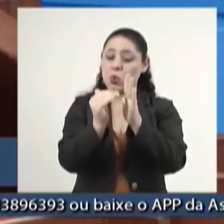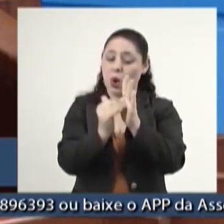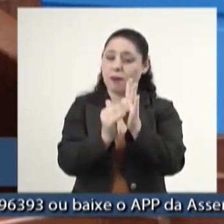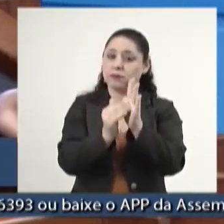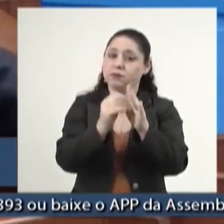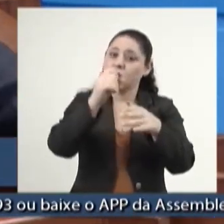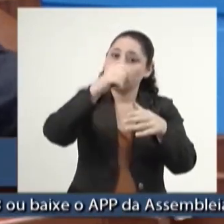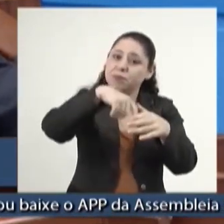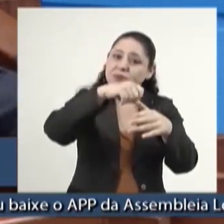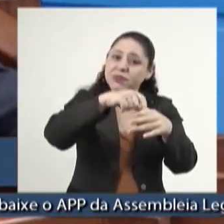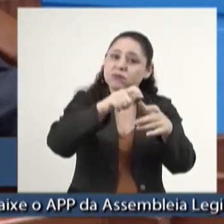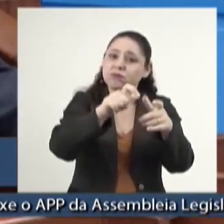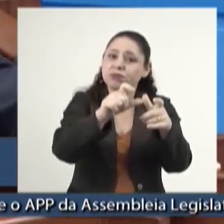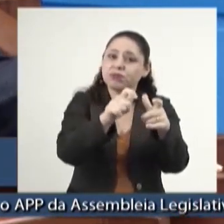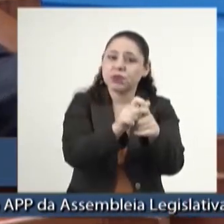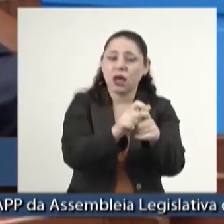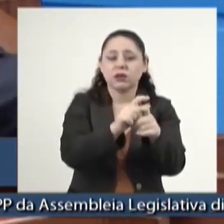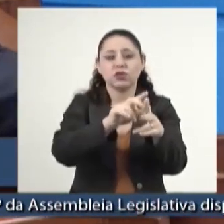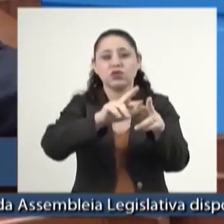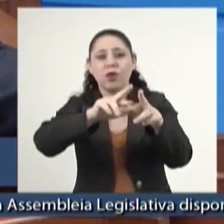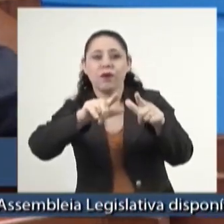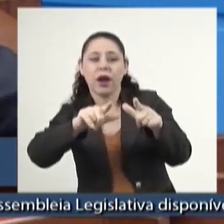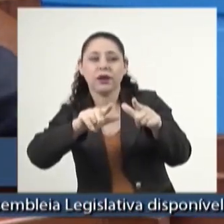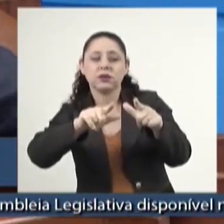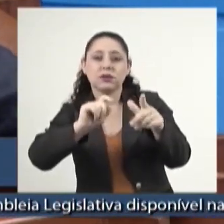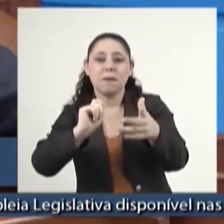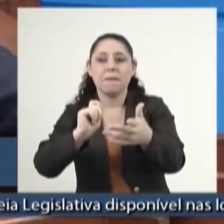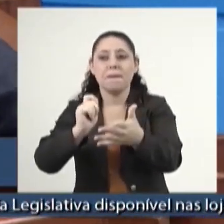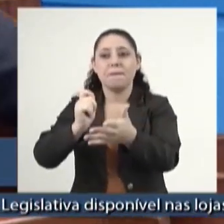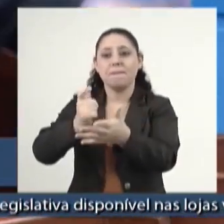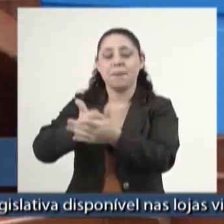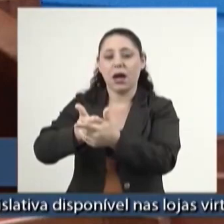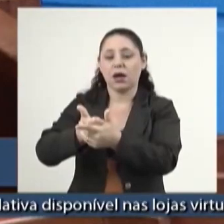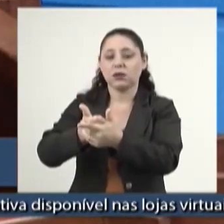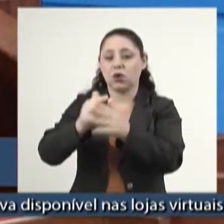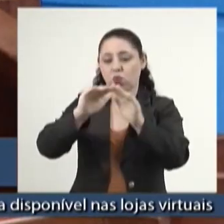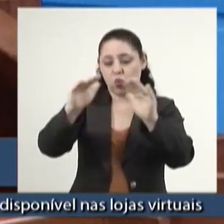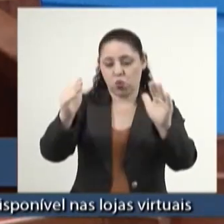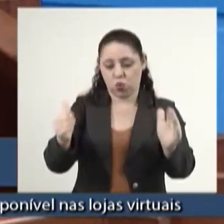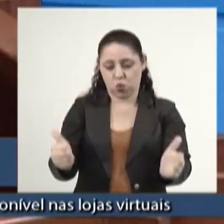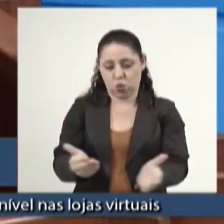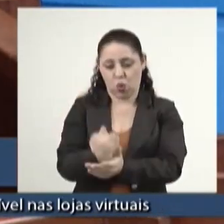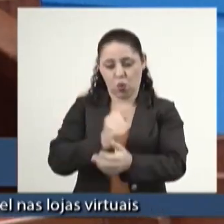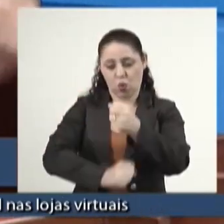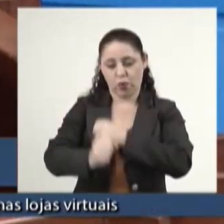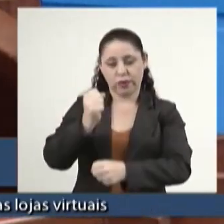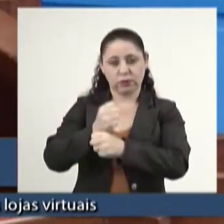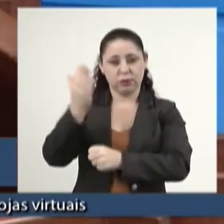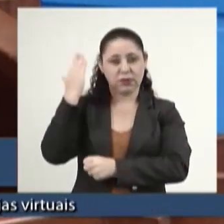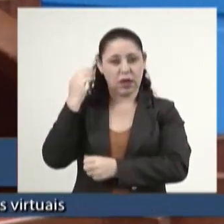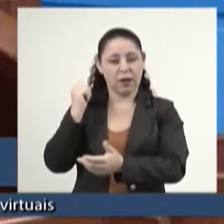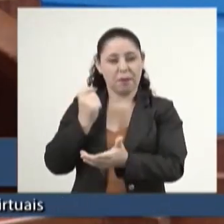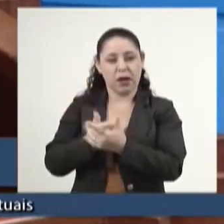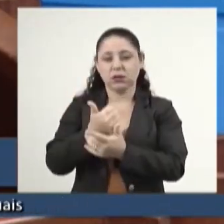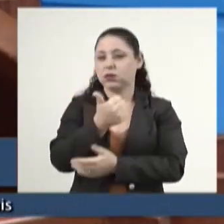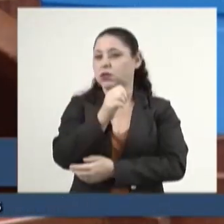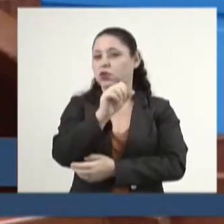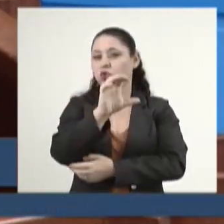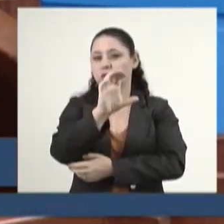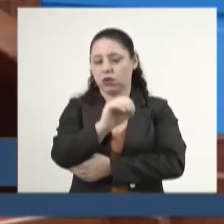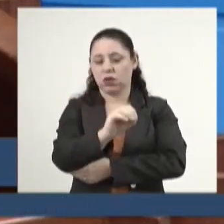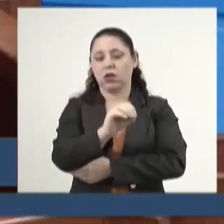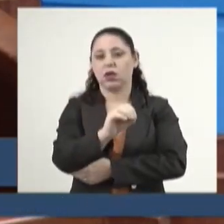produção, mais a diferença do preço pago pela saca, que o ano passado era comercializado a 180